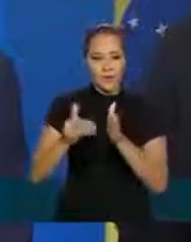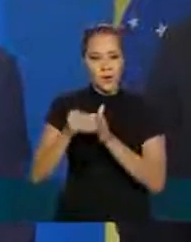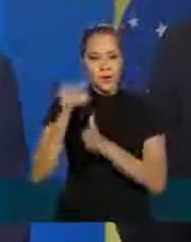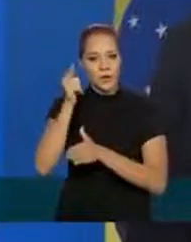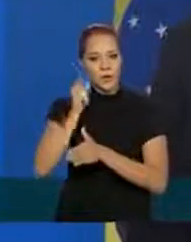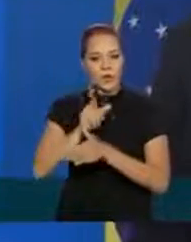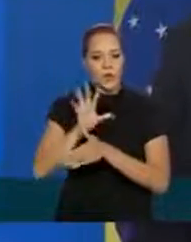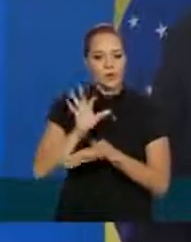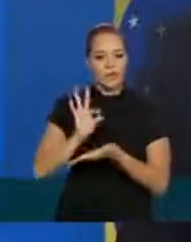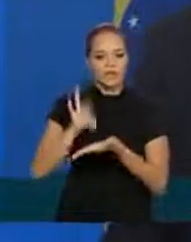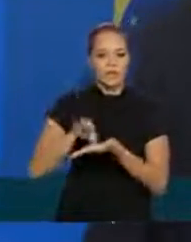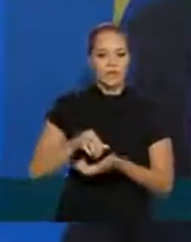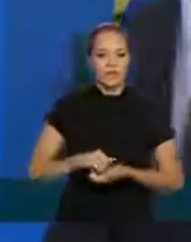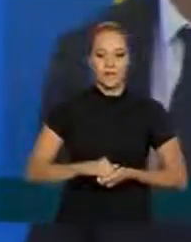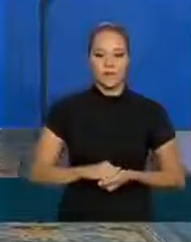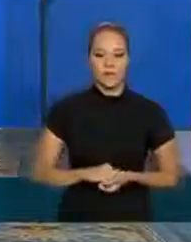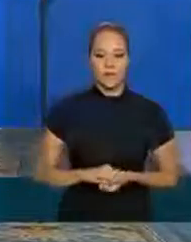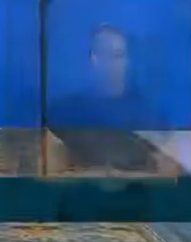começar a operação